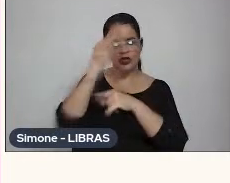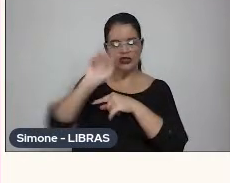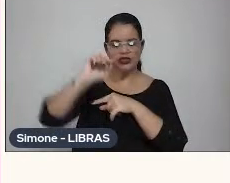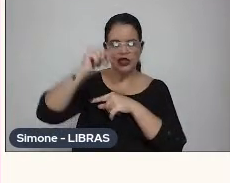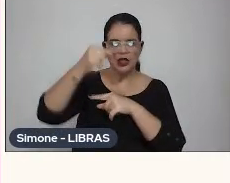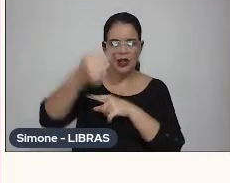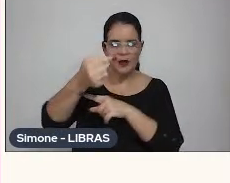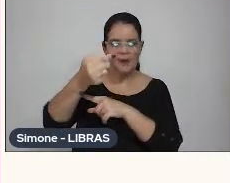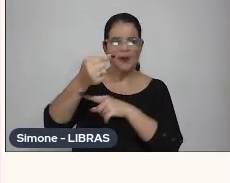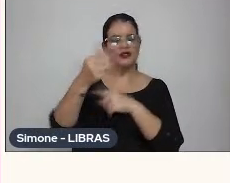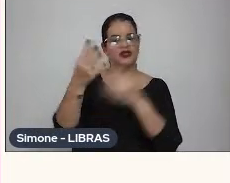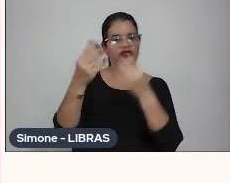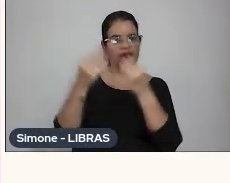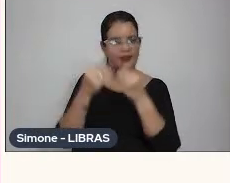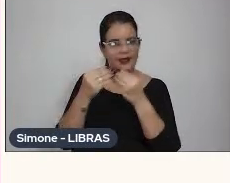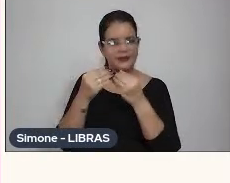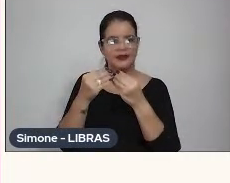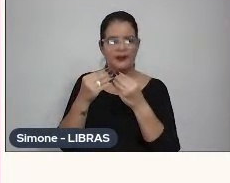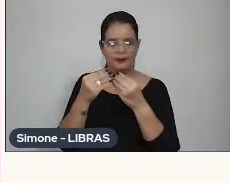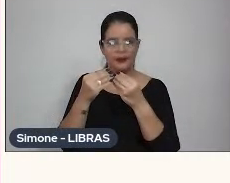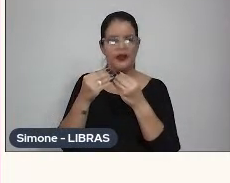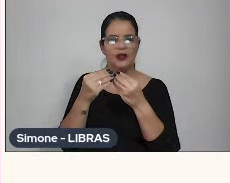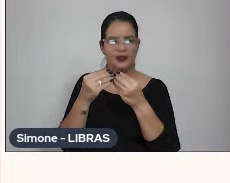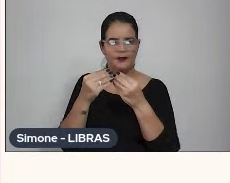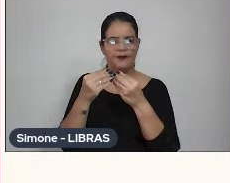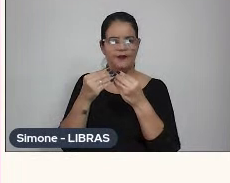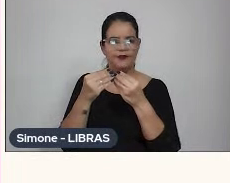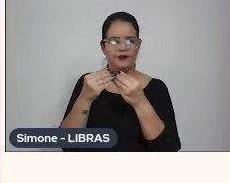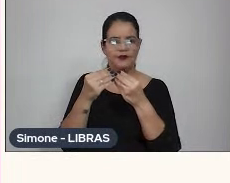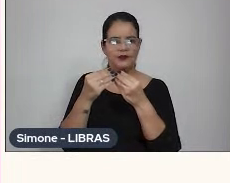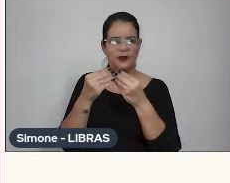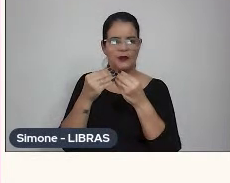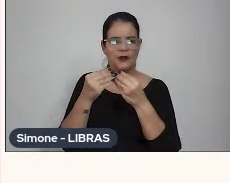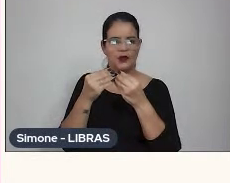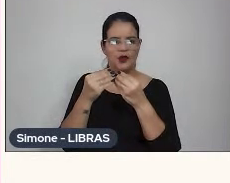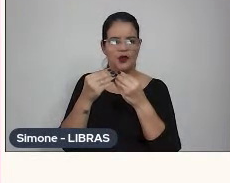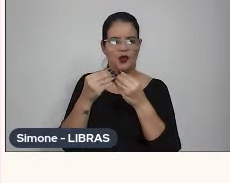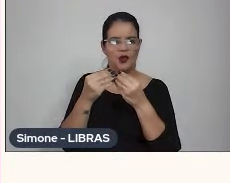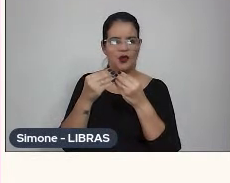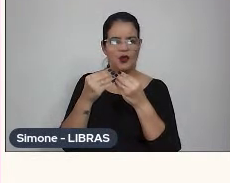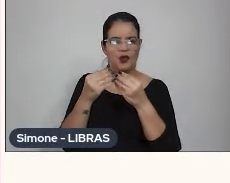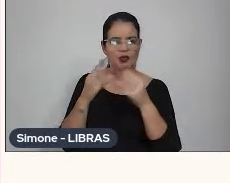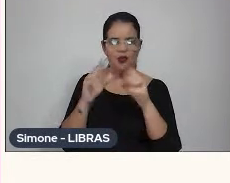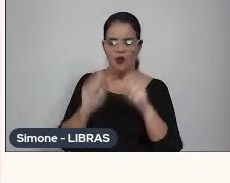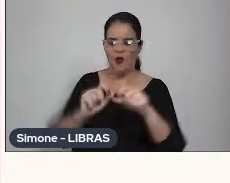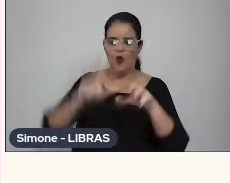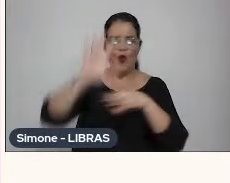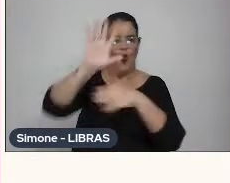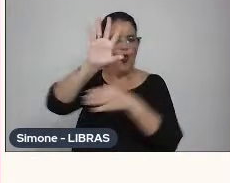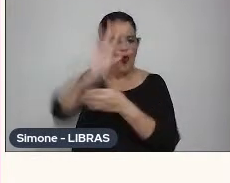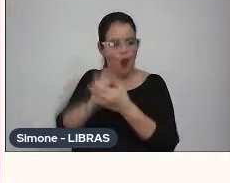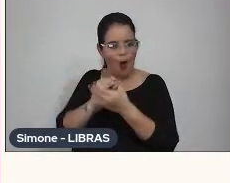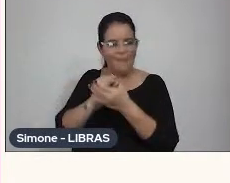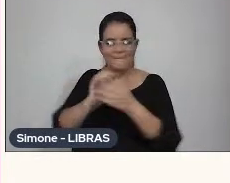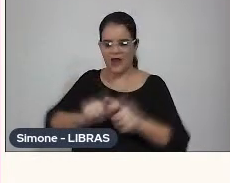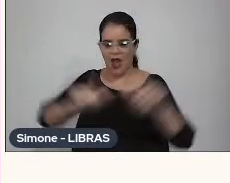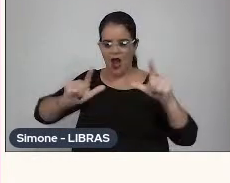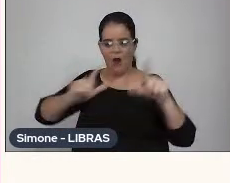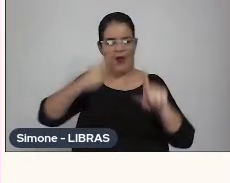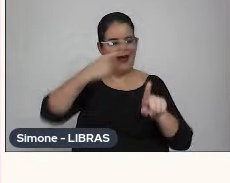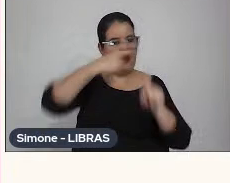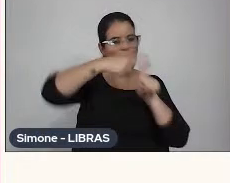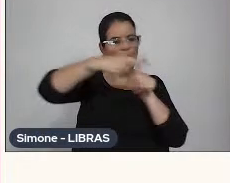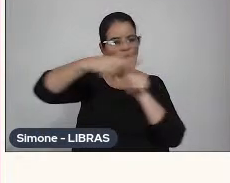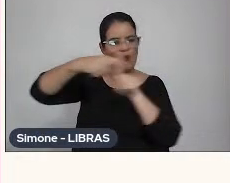a gente recebia um copião, né, que era a película, era o positivo dessa imagem filmada,